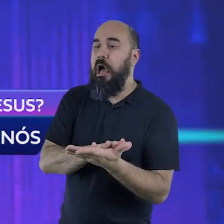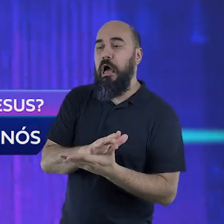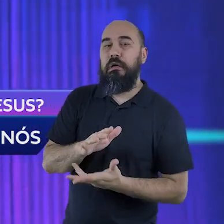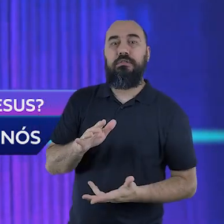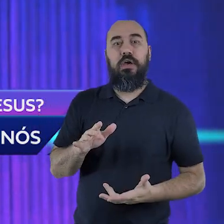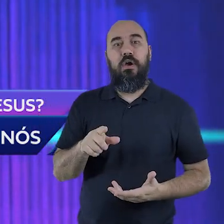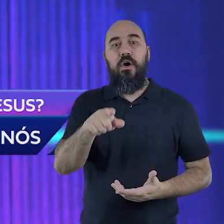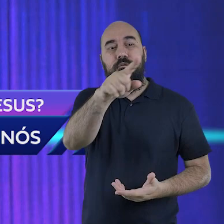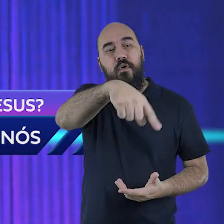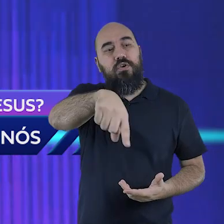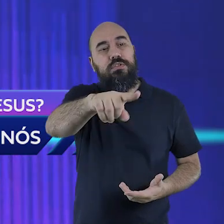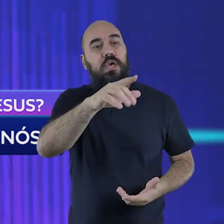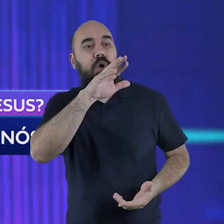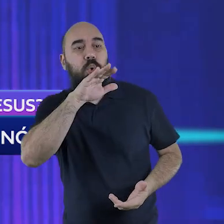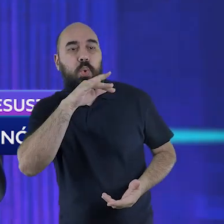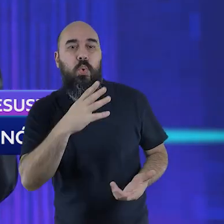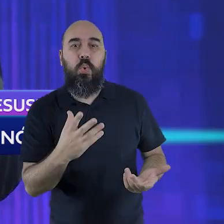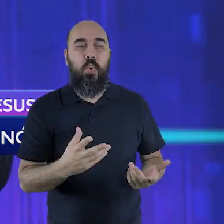vale nada.